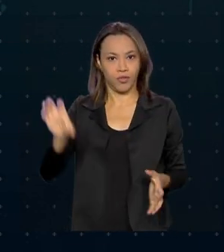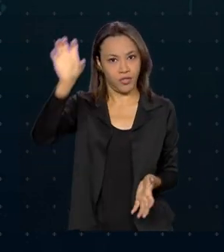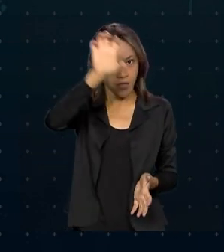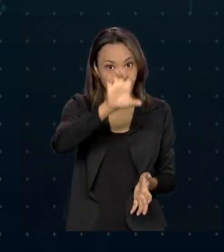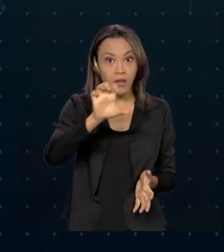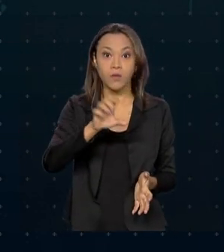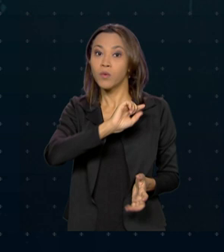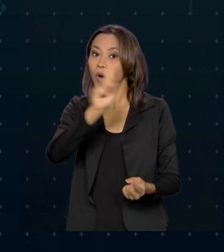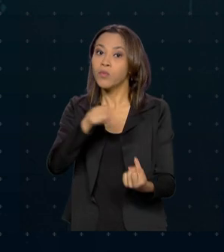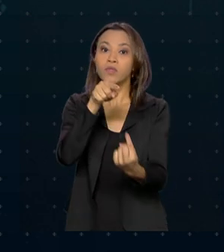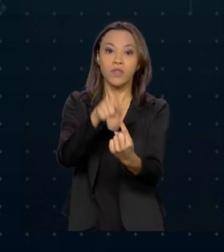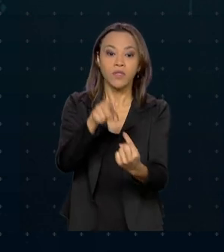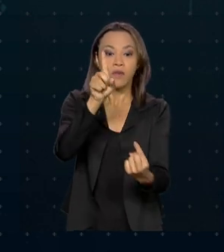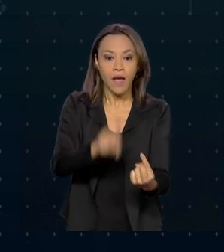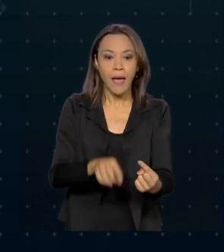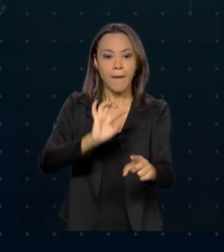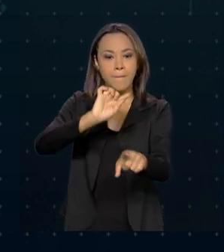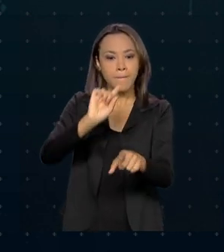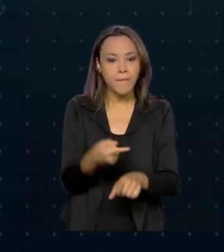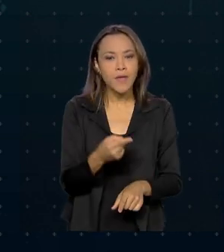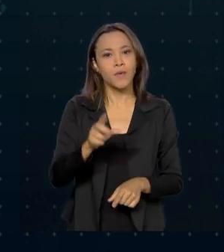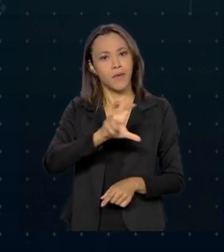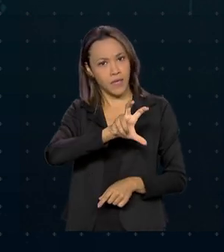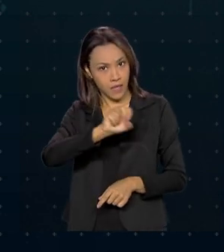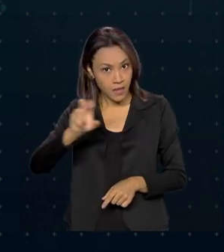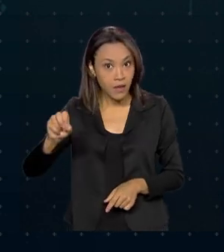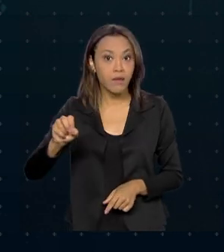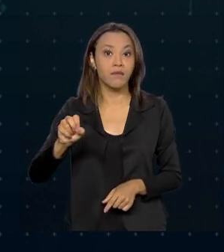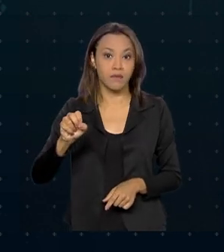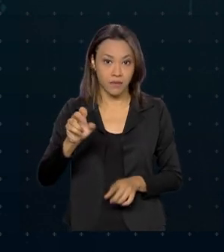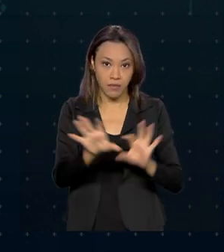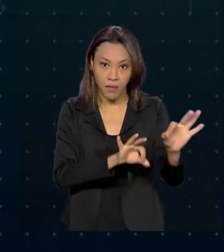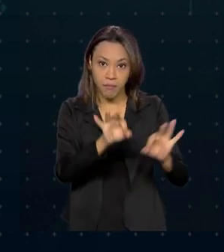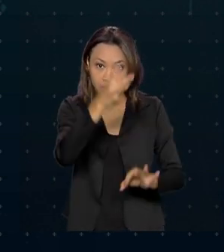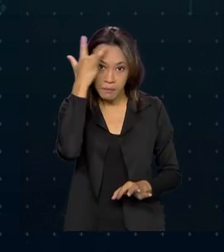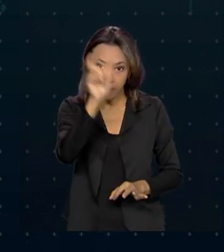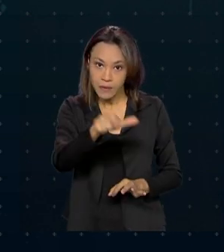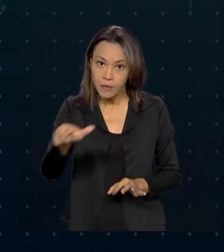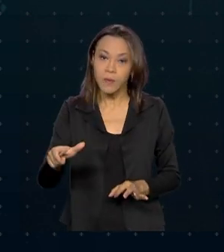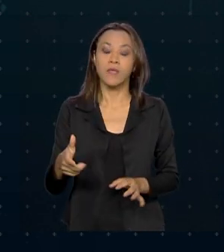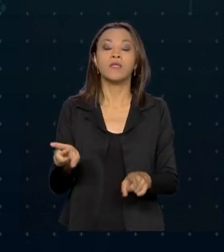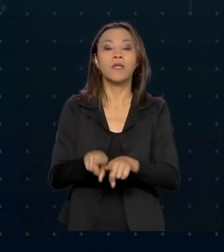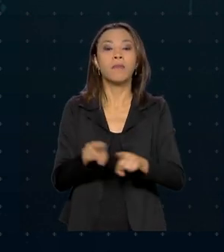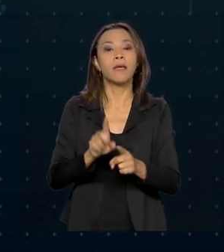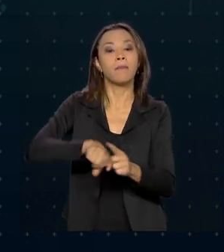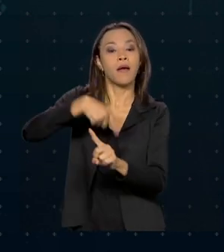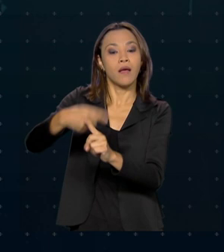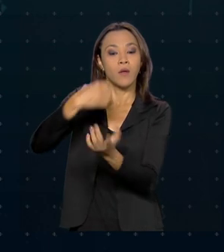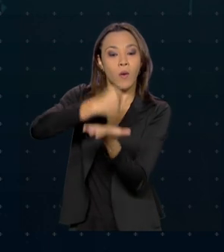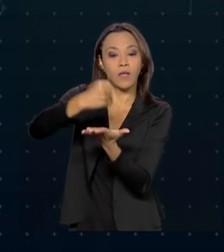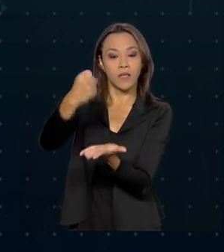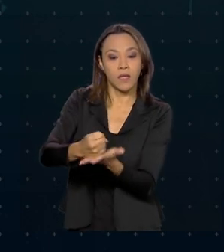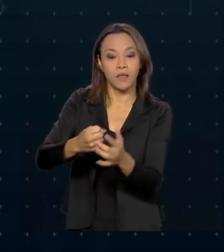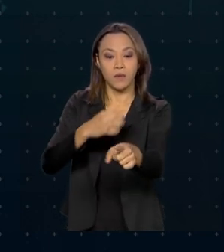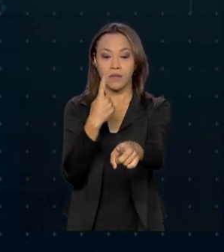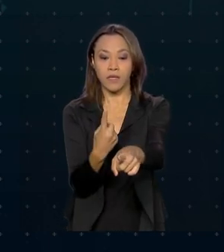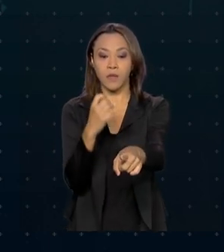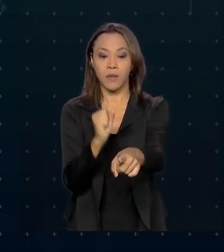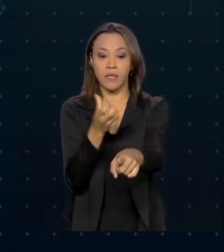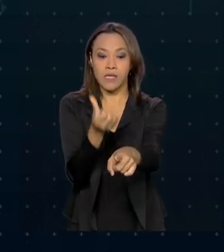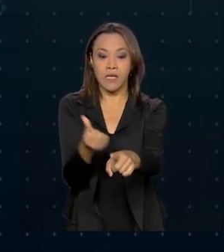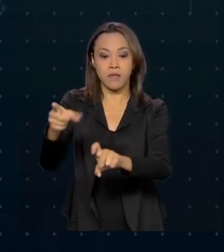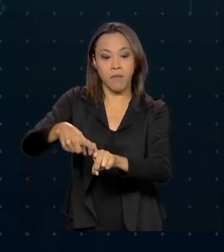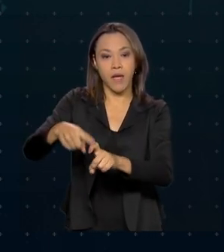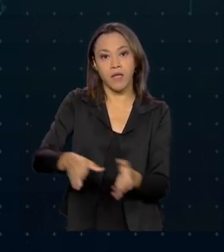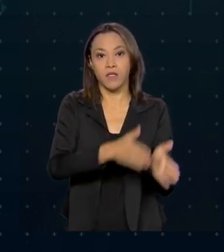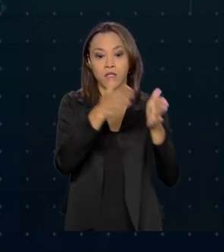é remover cerca de 1.500. Entre as ações, também está a contratação de 186 médicos e